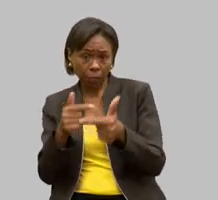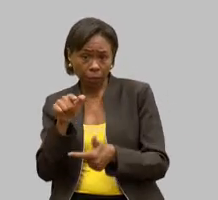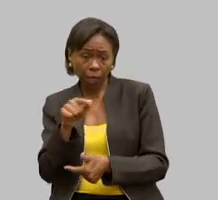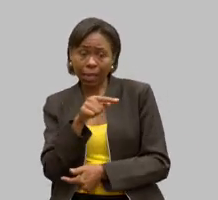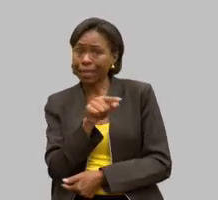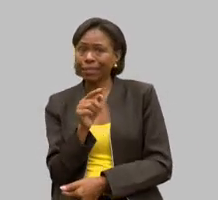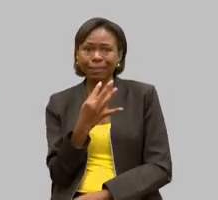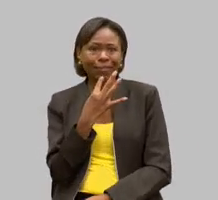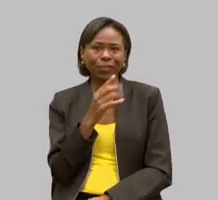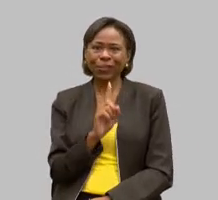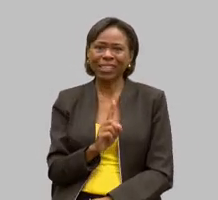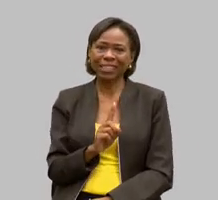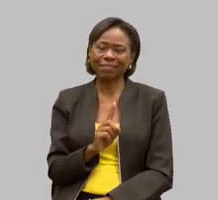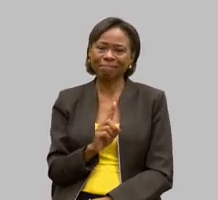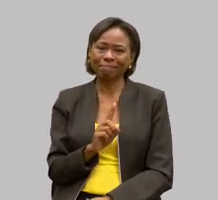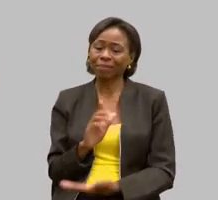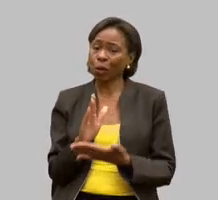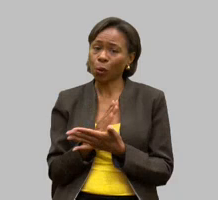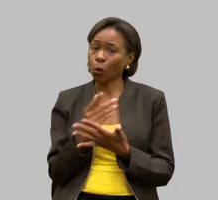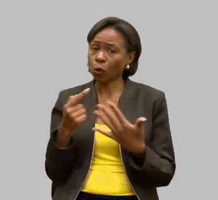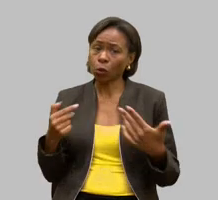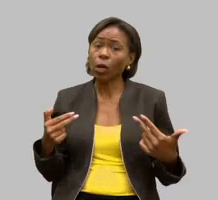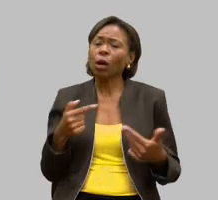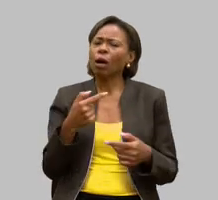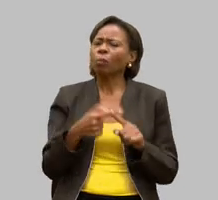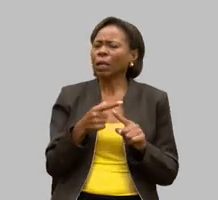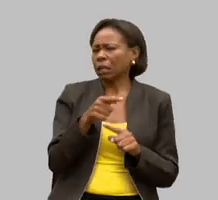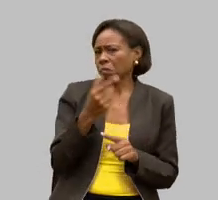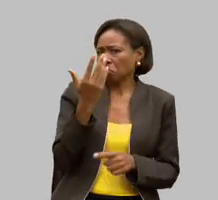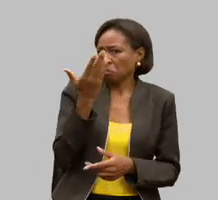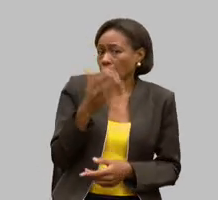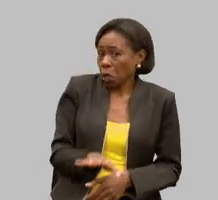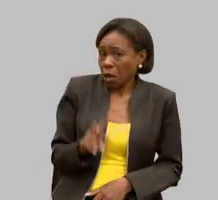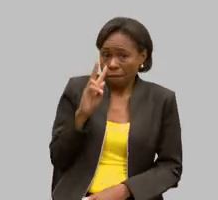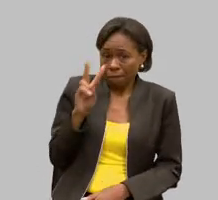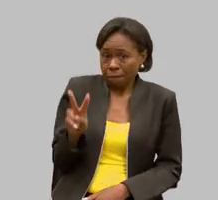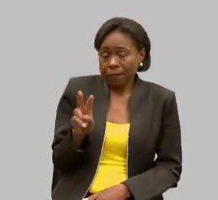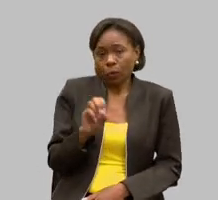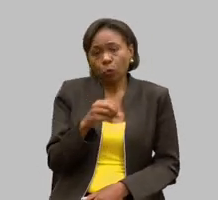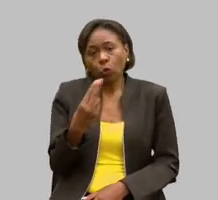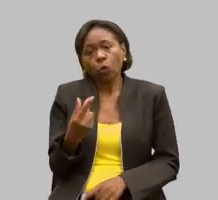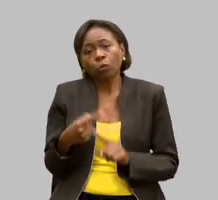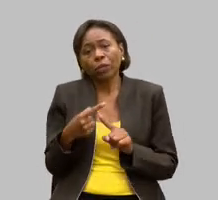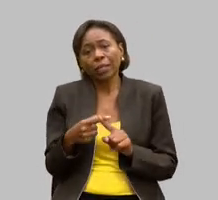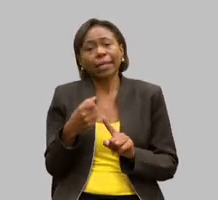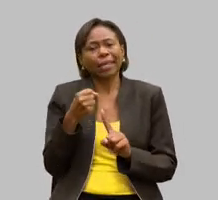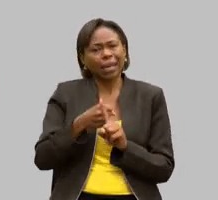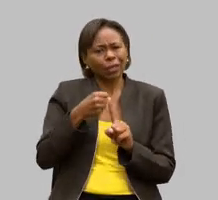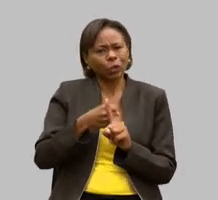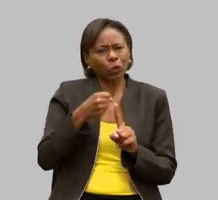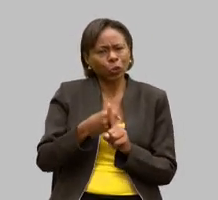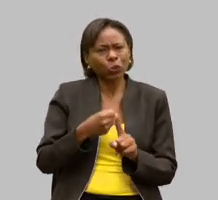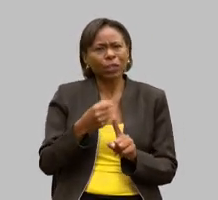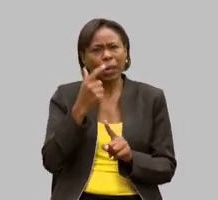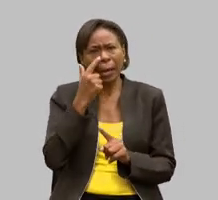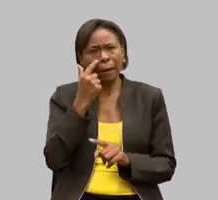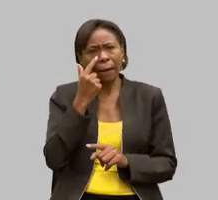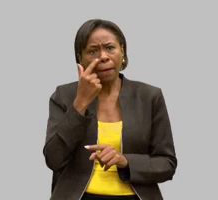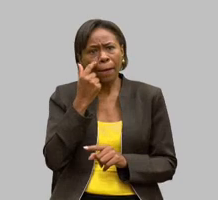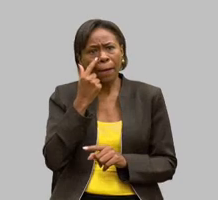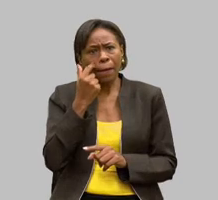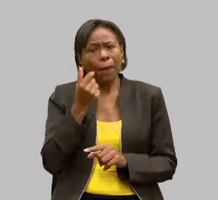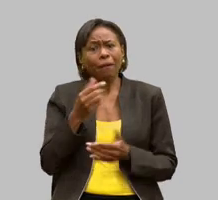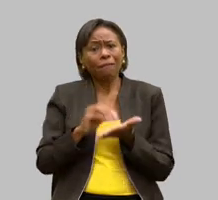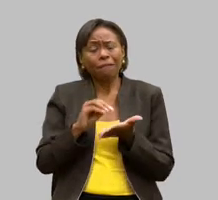ou desconhecem porque não querem ver ou porque essa luta também muitas vezes ela é muito ideológica tem muito pouca coisa de técnico